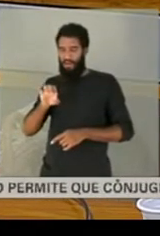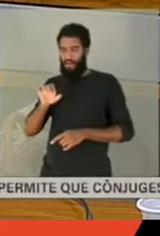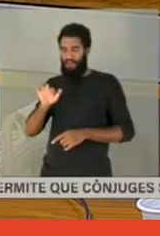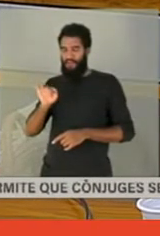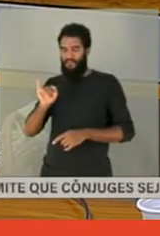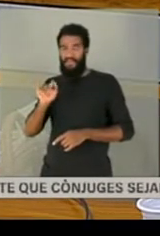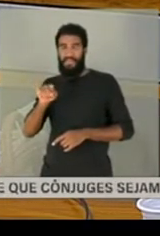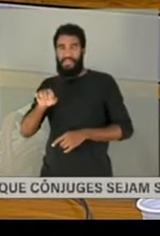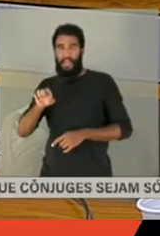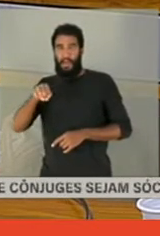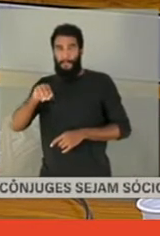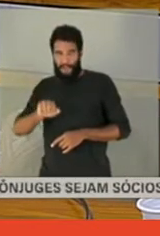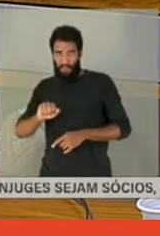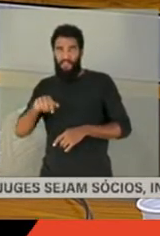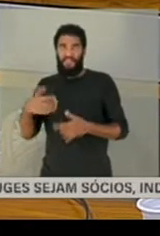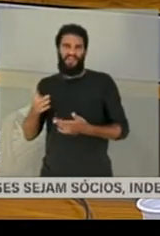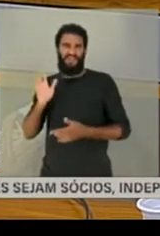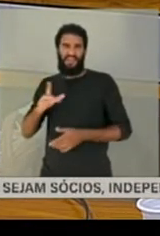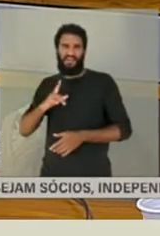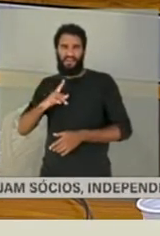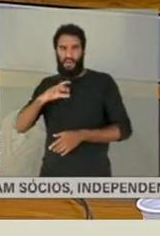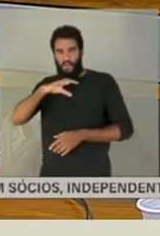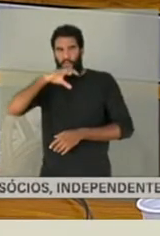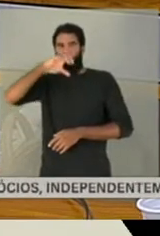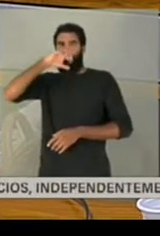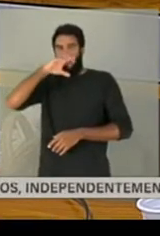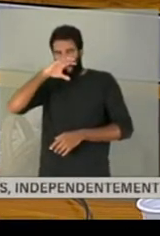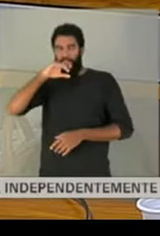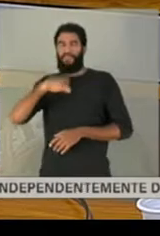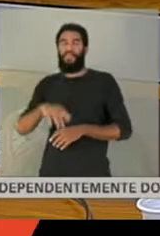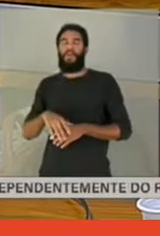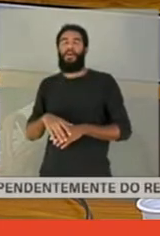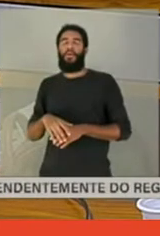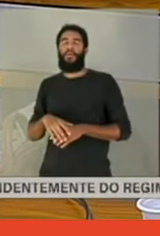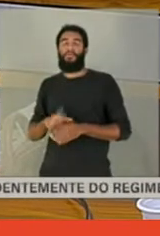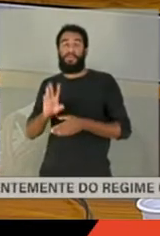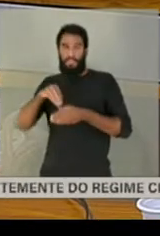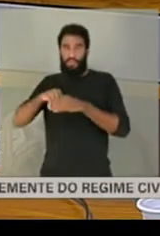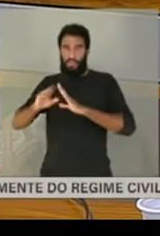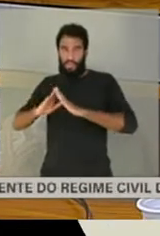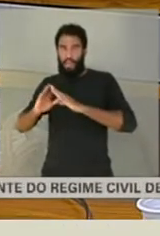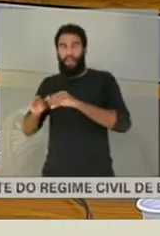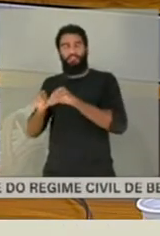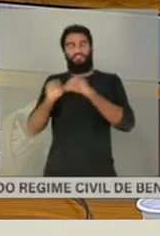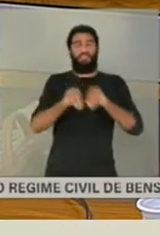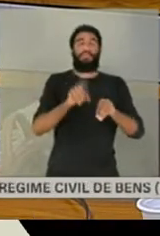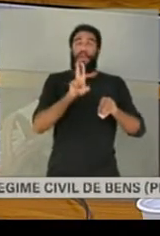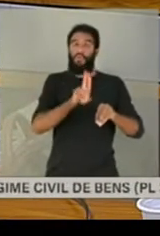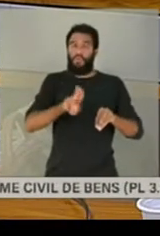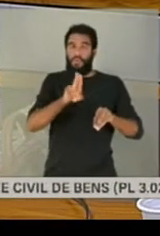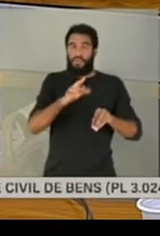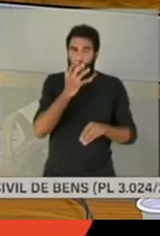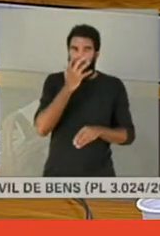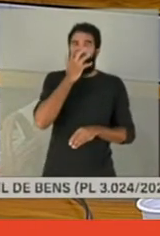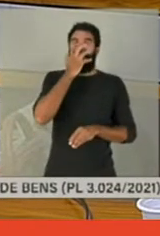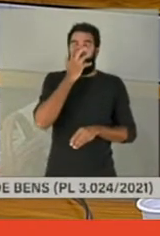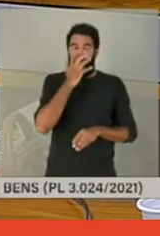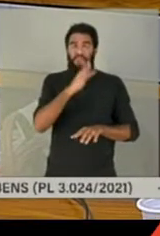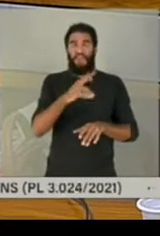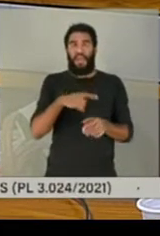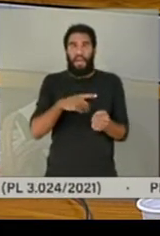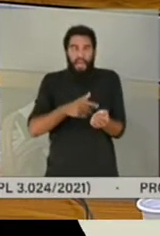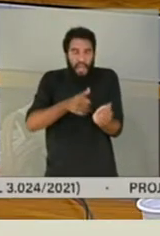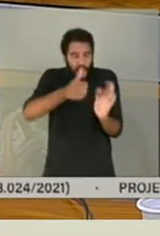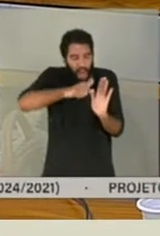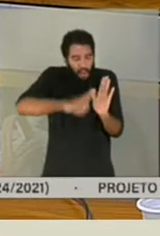E levamos ela até a unidade de novo, prevencendo na moca. E aí, sim, tiraram a saturação